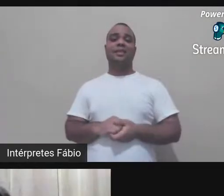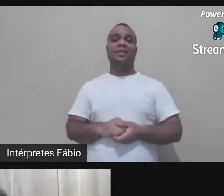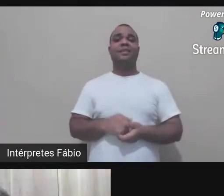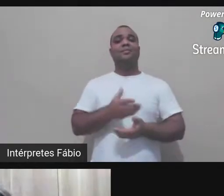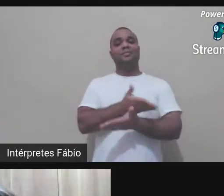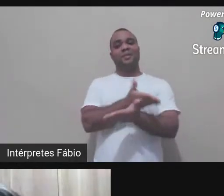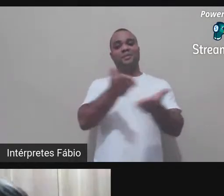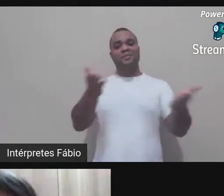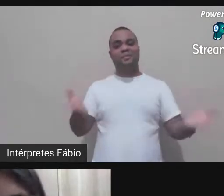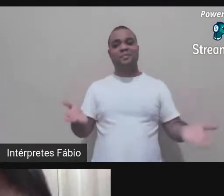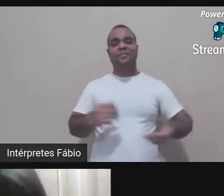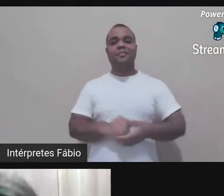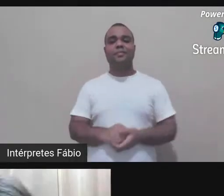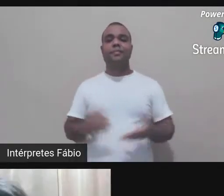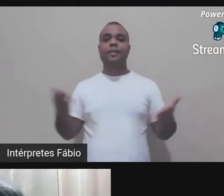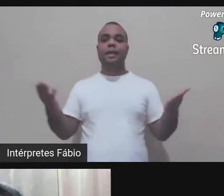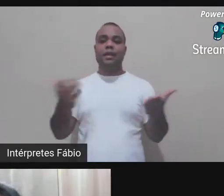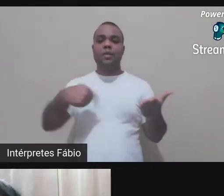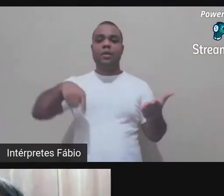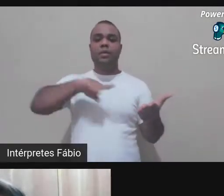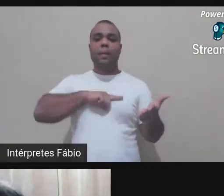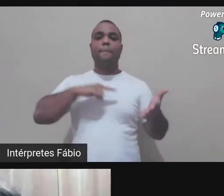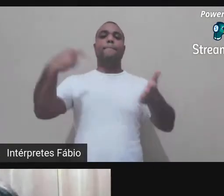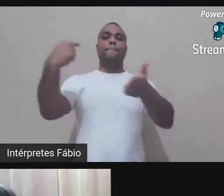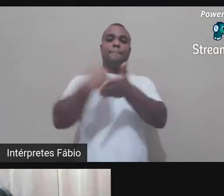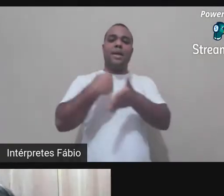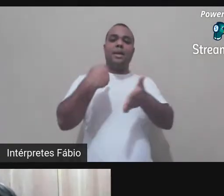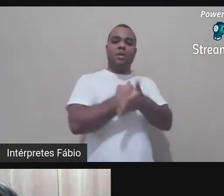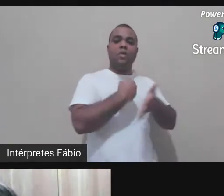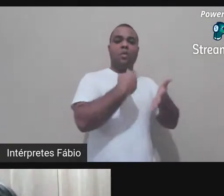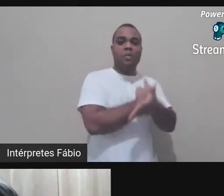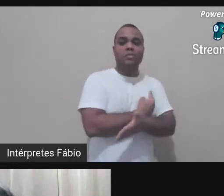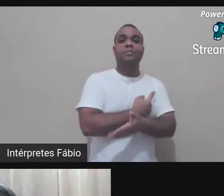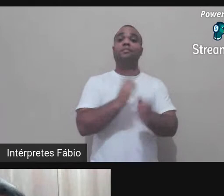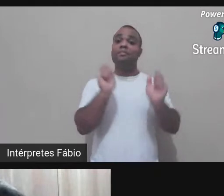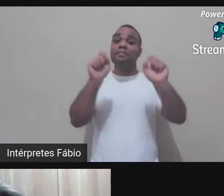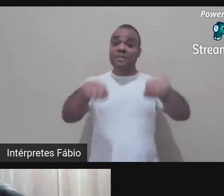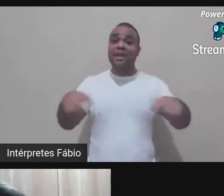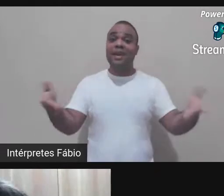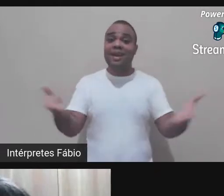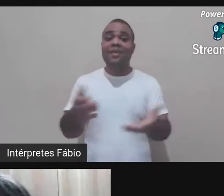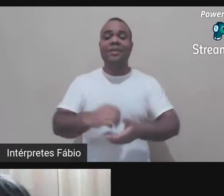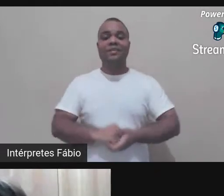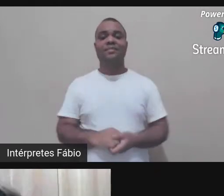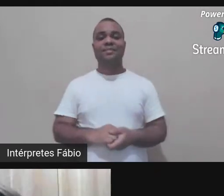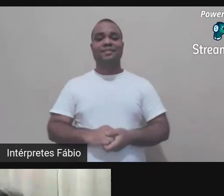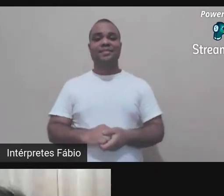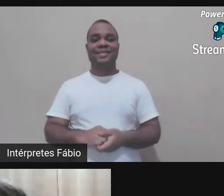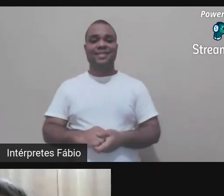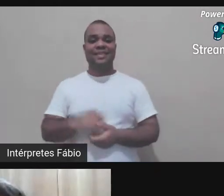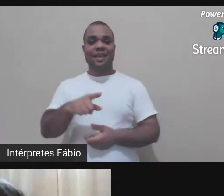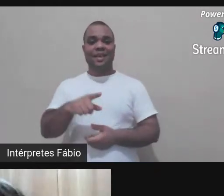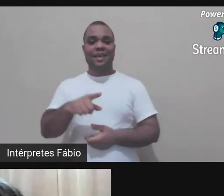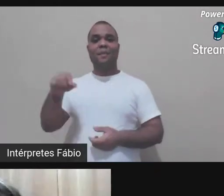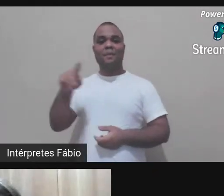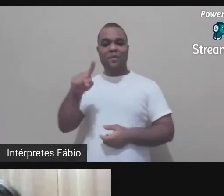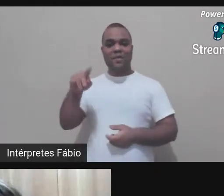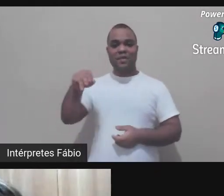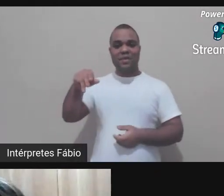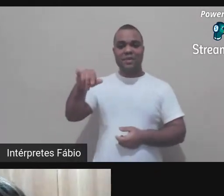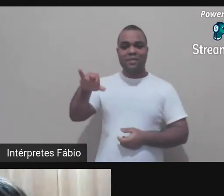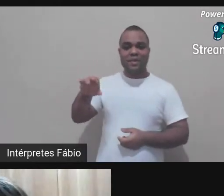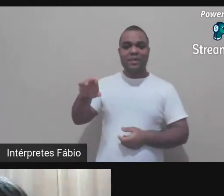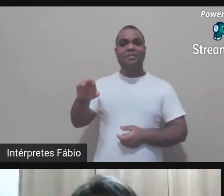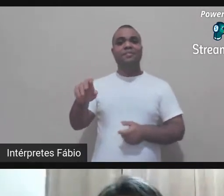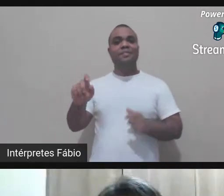e dos nossos trajetos Exatamente então não sei aí se tem pergunta se não tem como é que